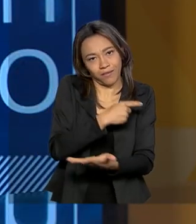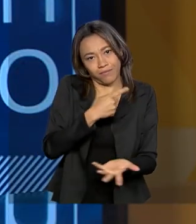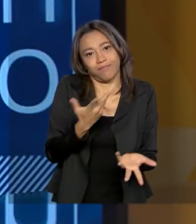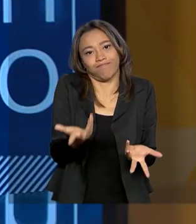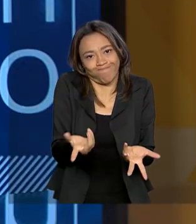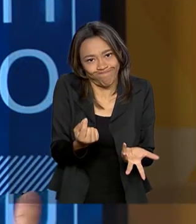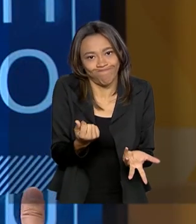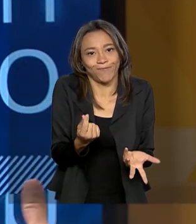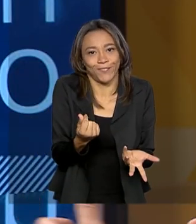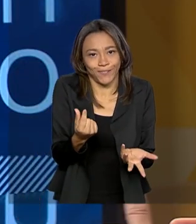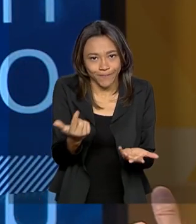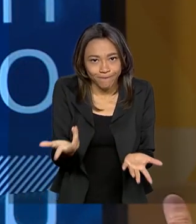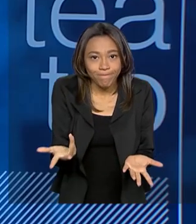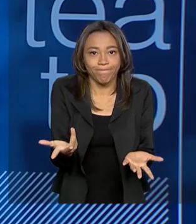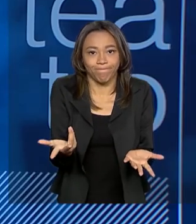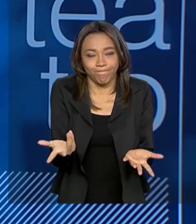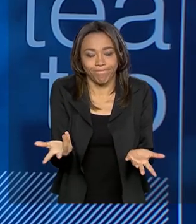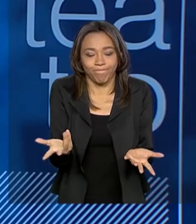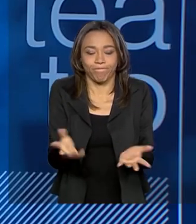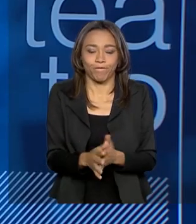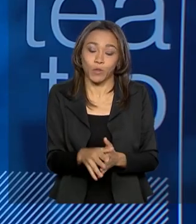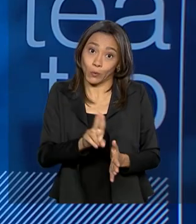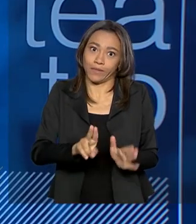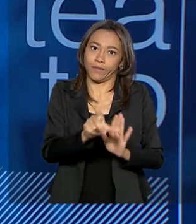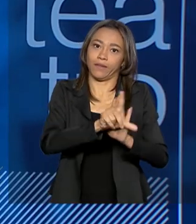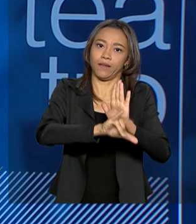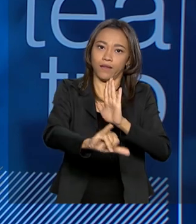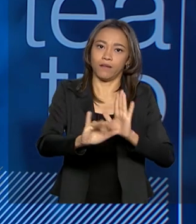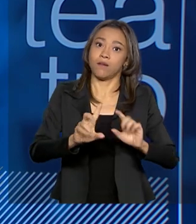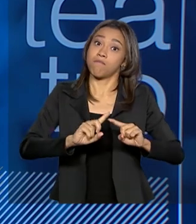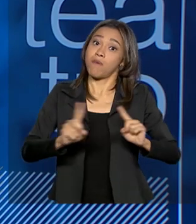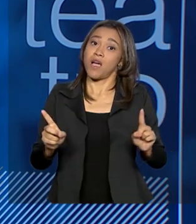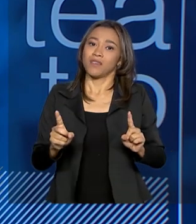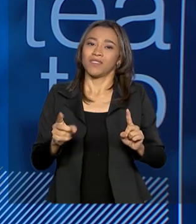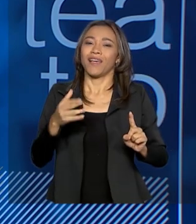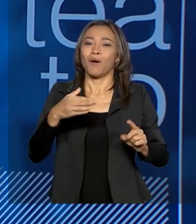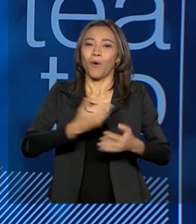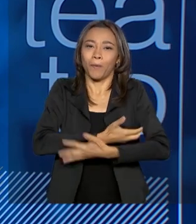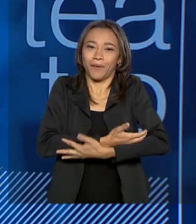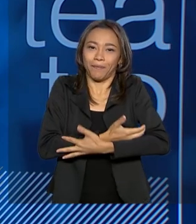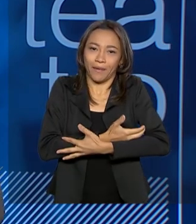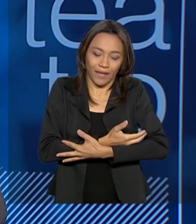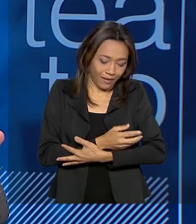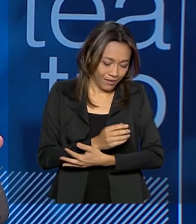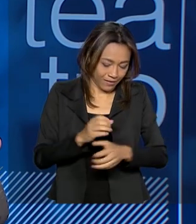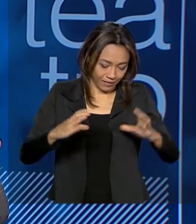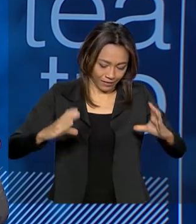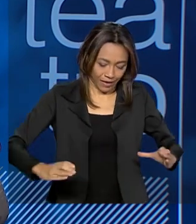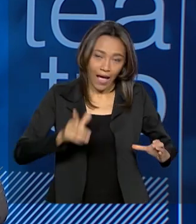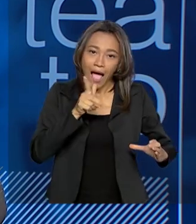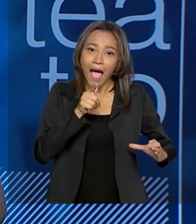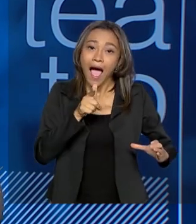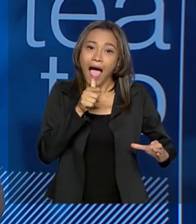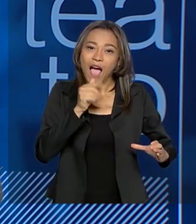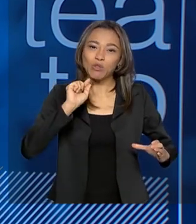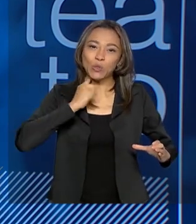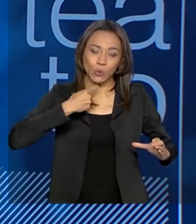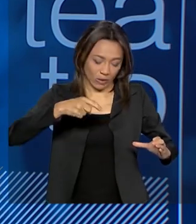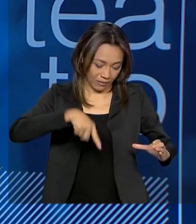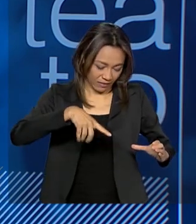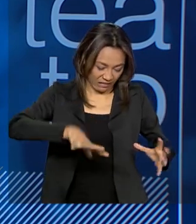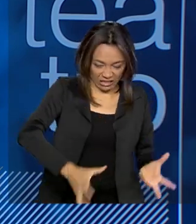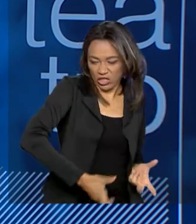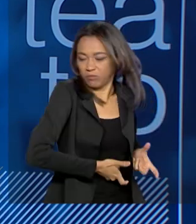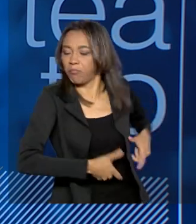deles, desse mecanismo. Só que a gente não pode jogar fora a criança junto com a água suja da bacia. Então,